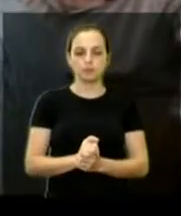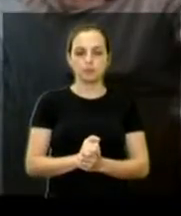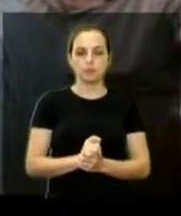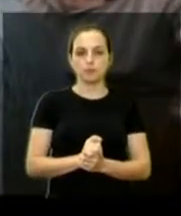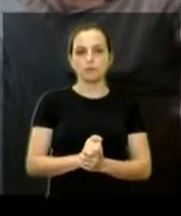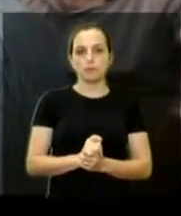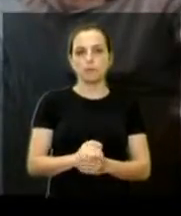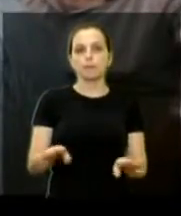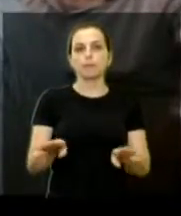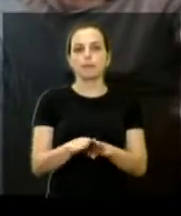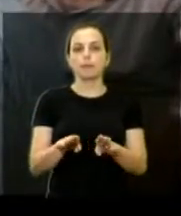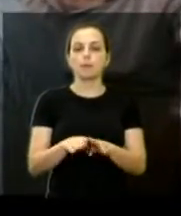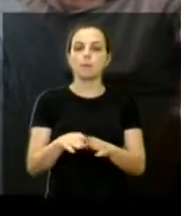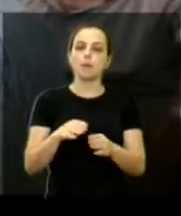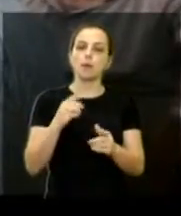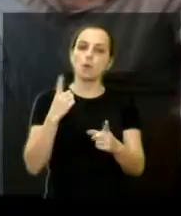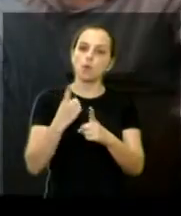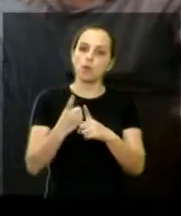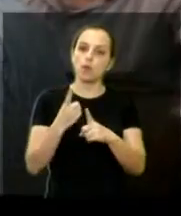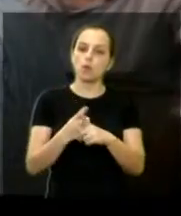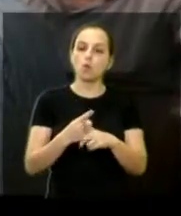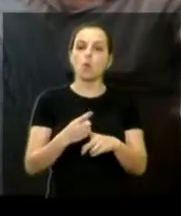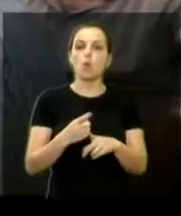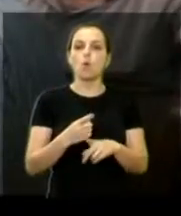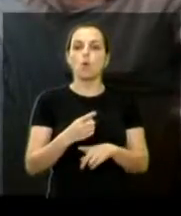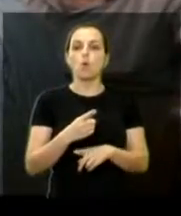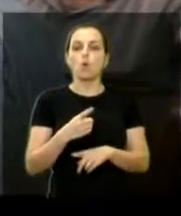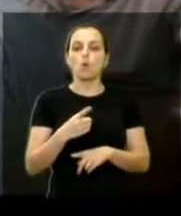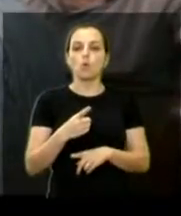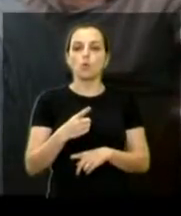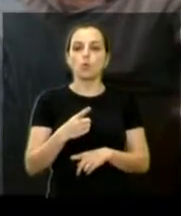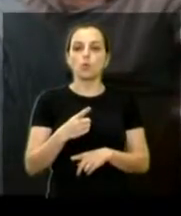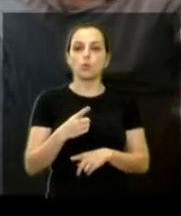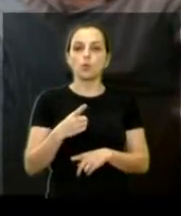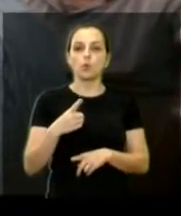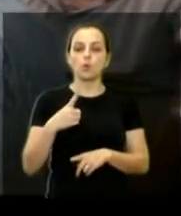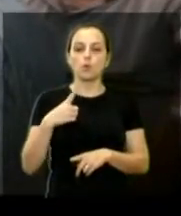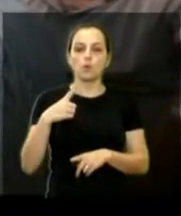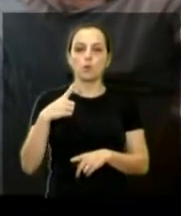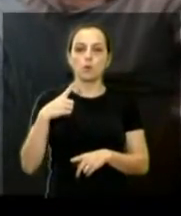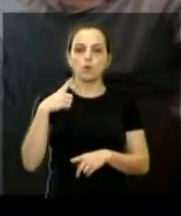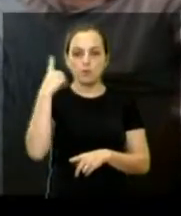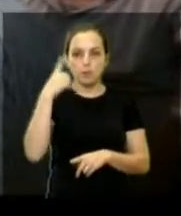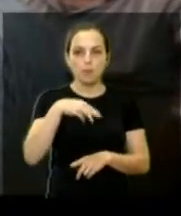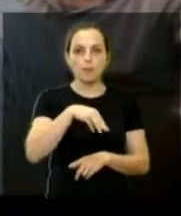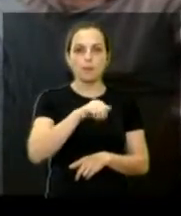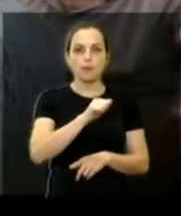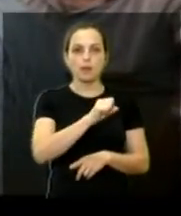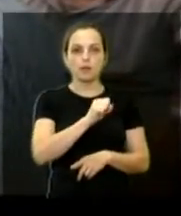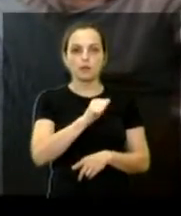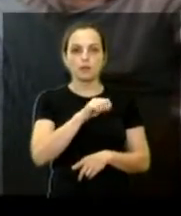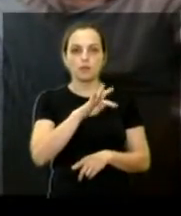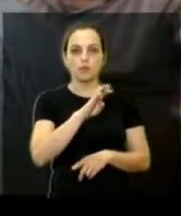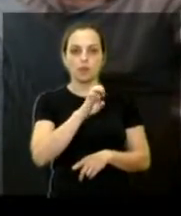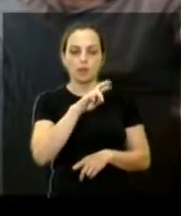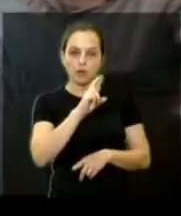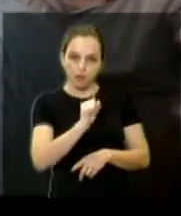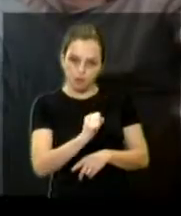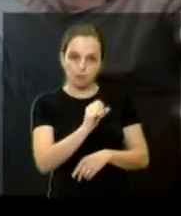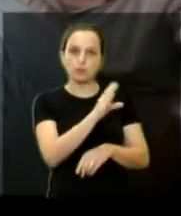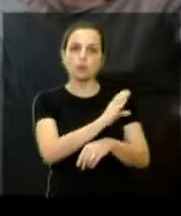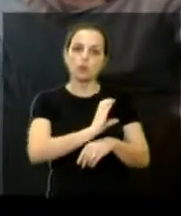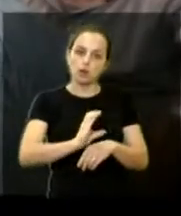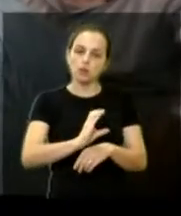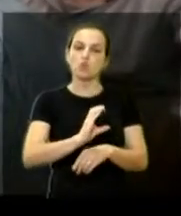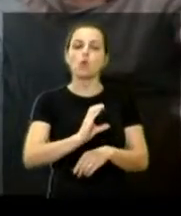Promovemos também o encontro entre o deputado estadual Massafera e o coordenador de mobilidade